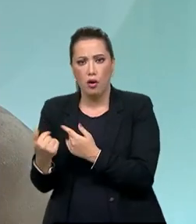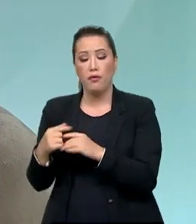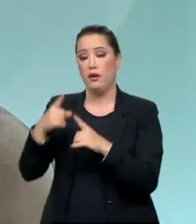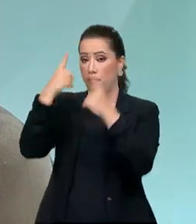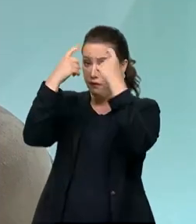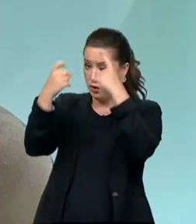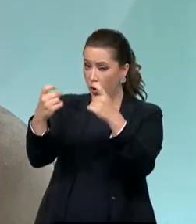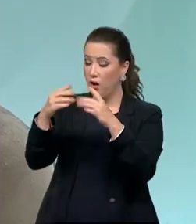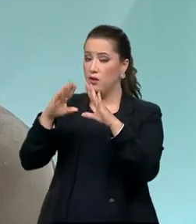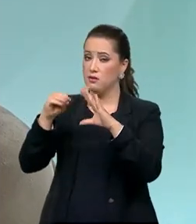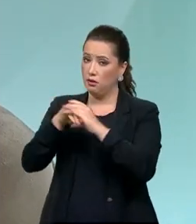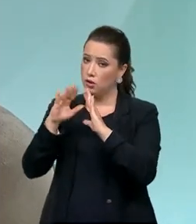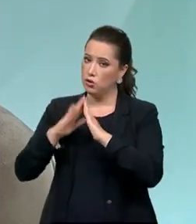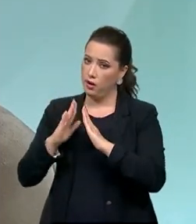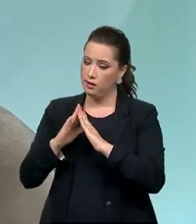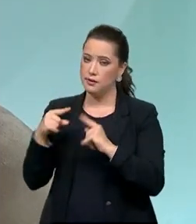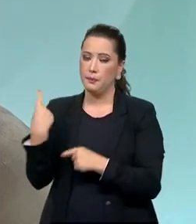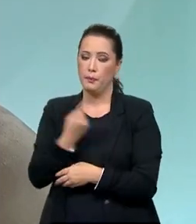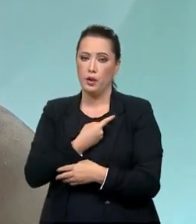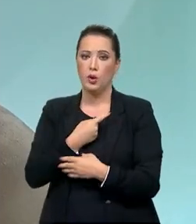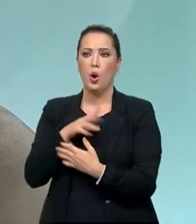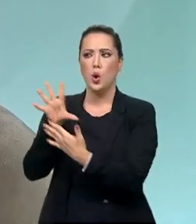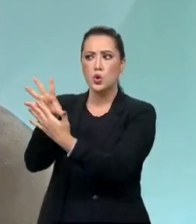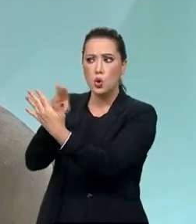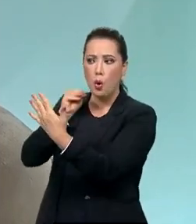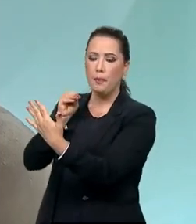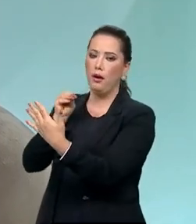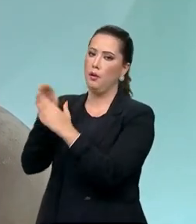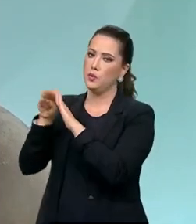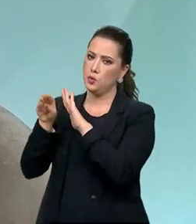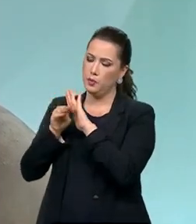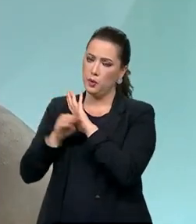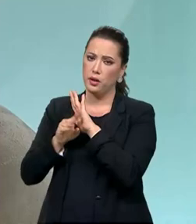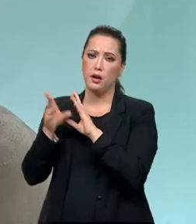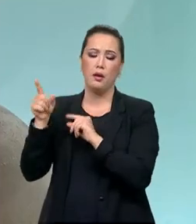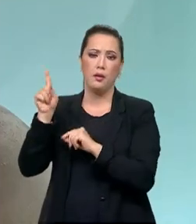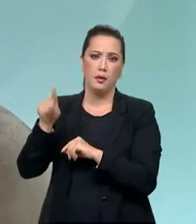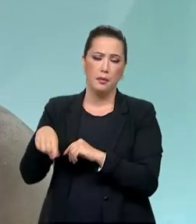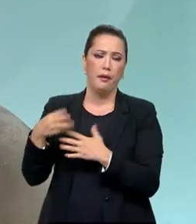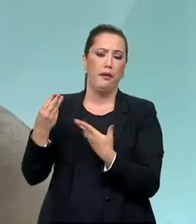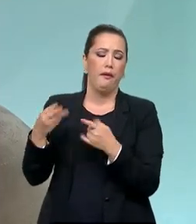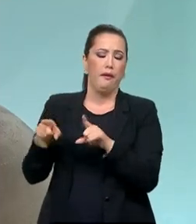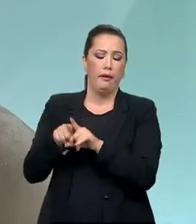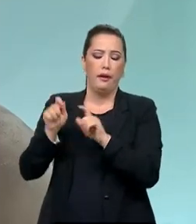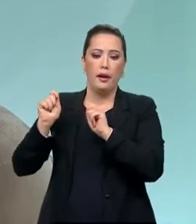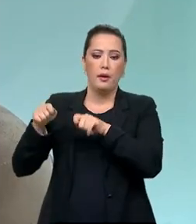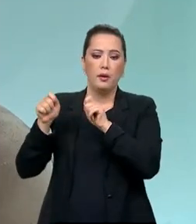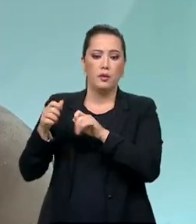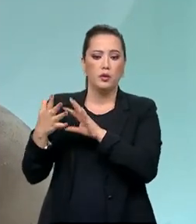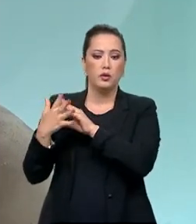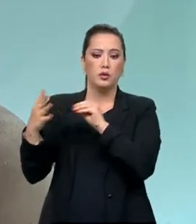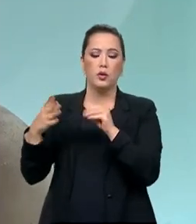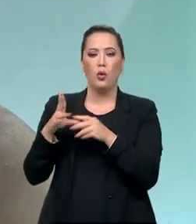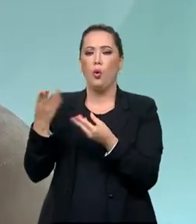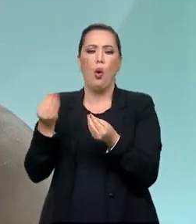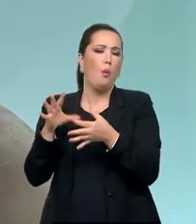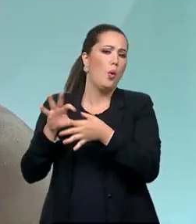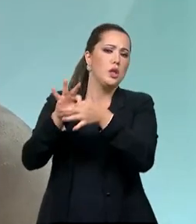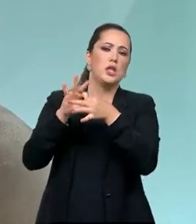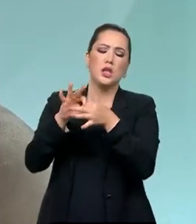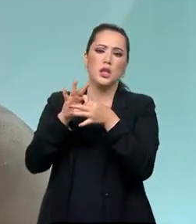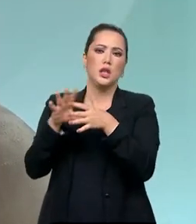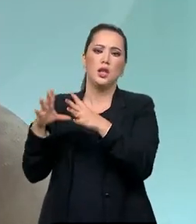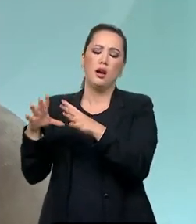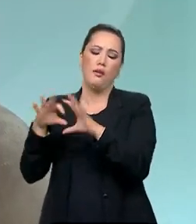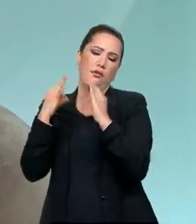E nós trouxemos, é um programa, é uma metodologia, porque, imagina, fortalecer vínculos familiares, por